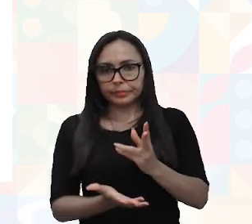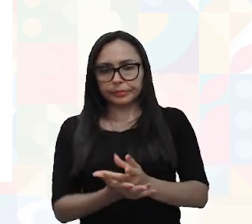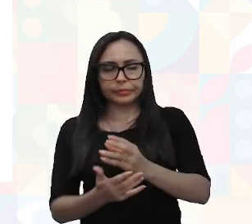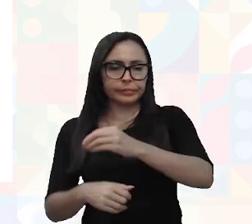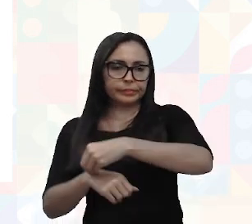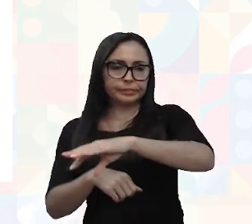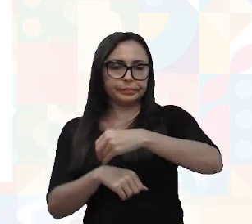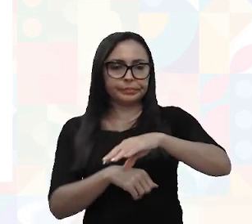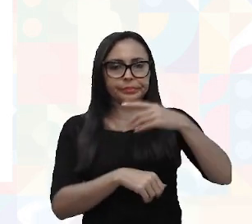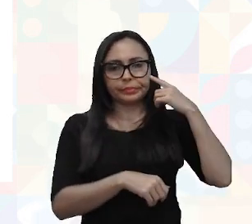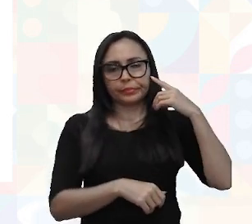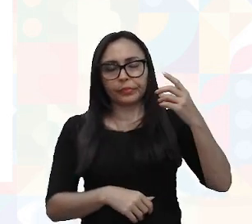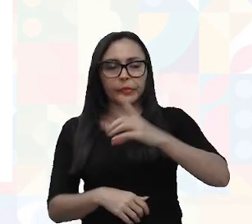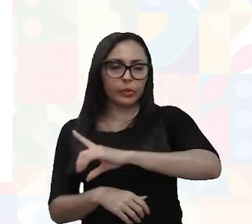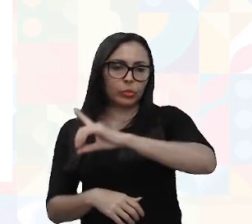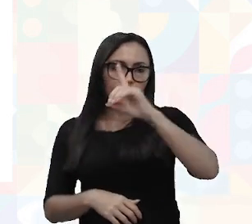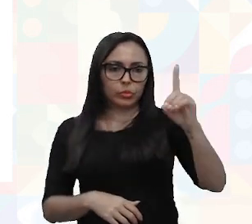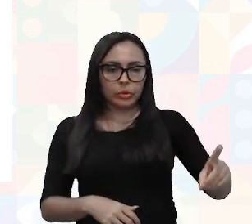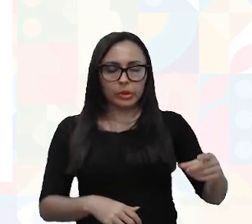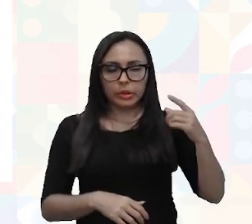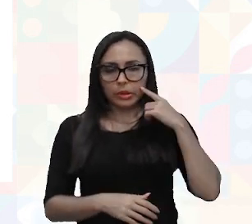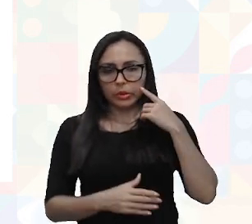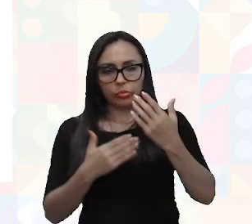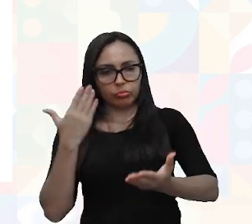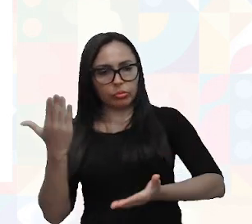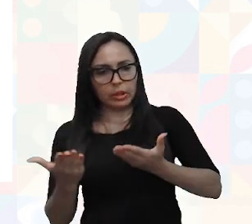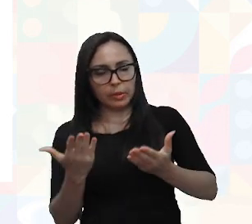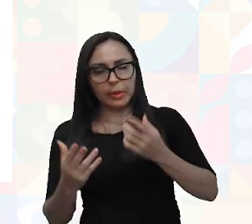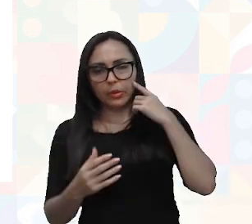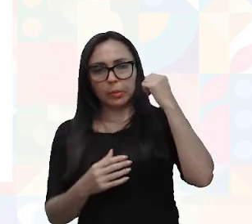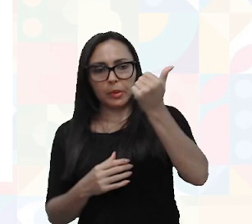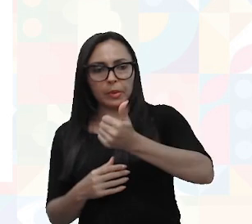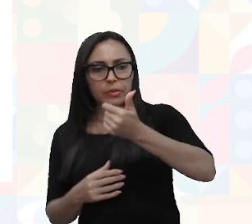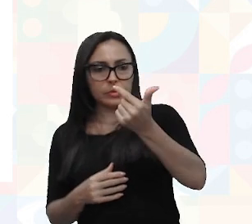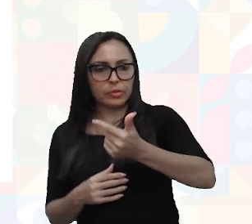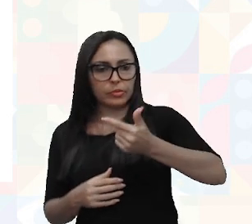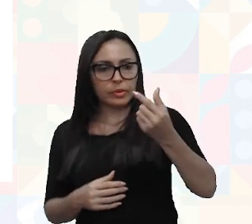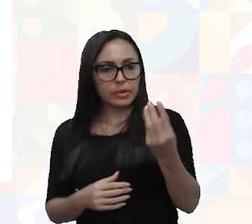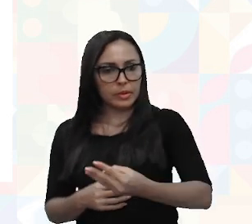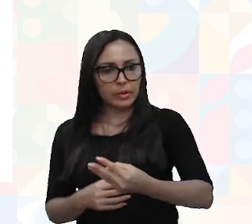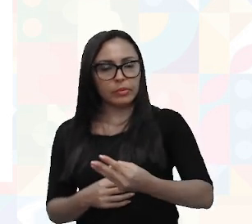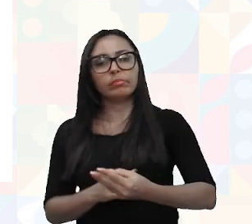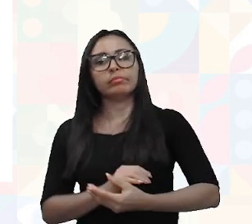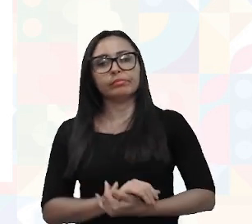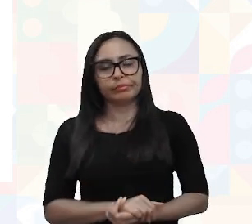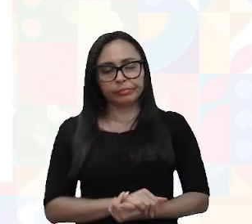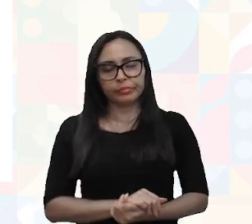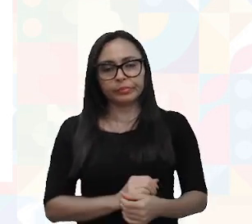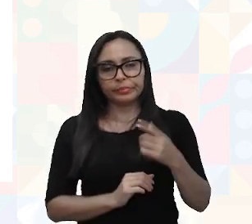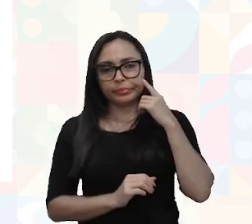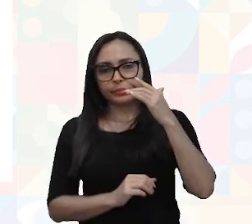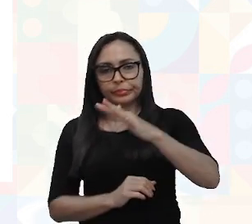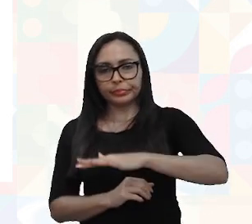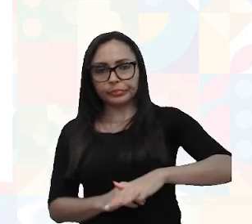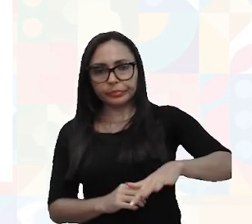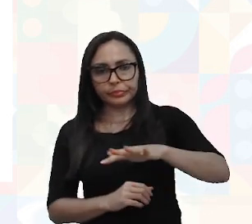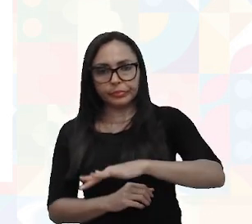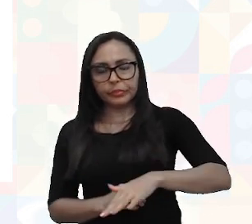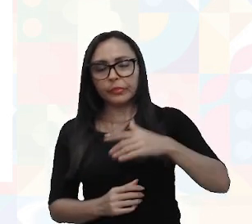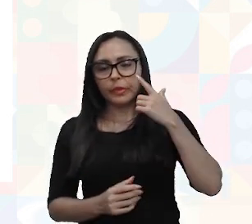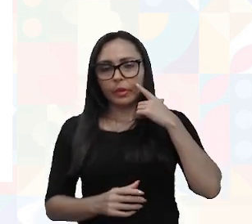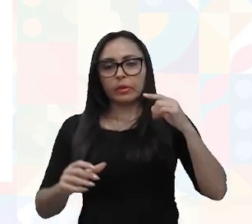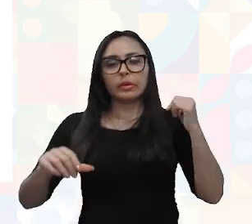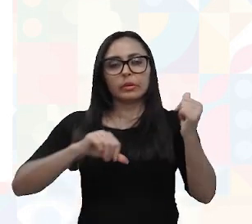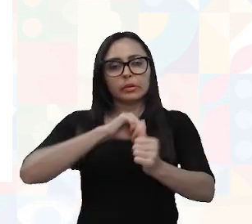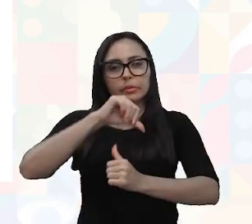lá a data e os tratamentos. Primeiro tratamento, segundo tratamento, então o roteiro, vai, tem roteiros que vão, né, se